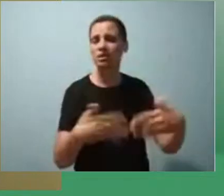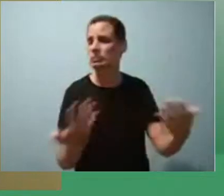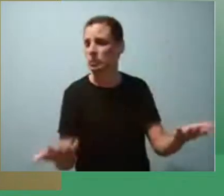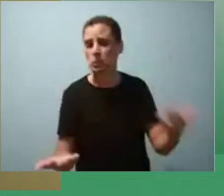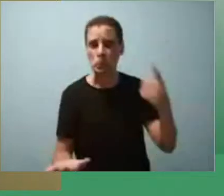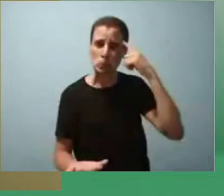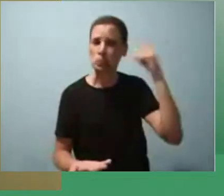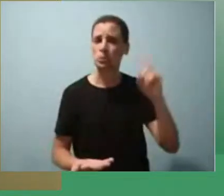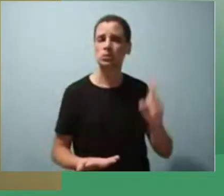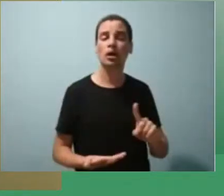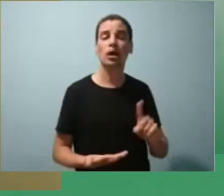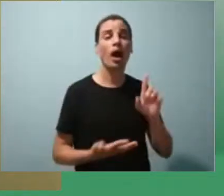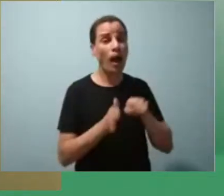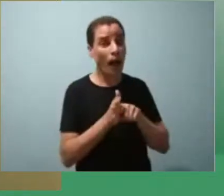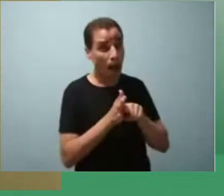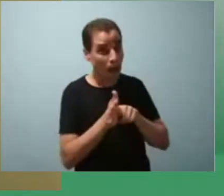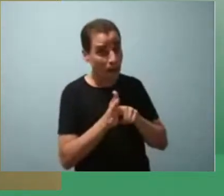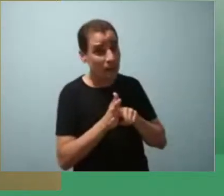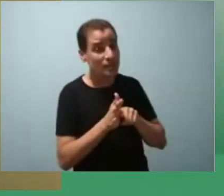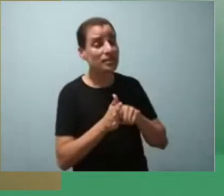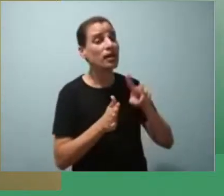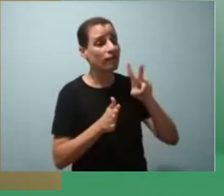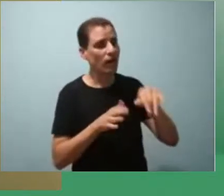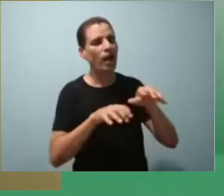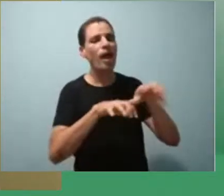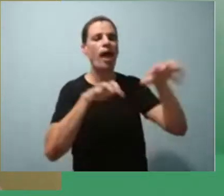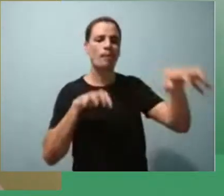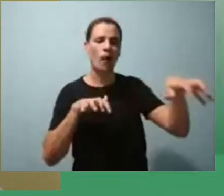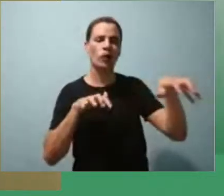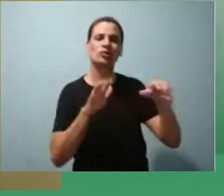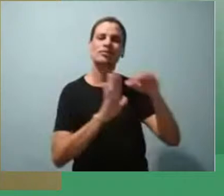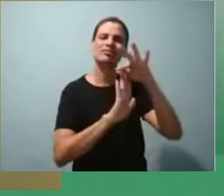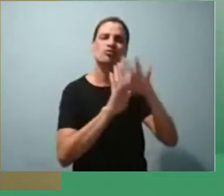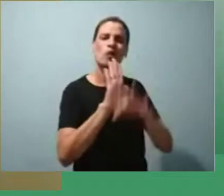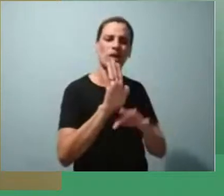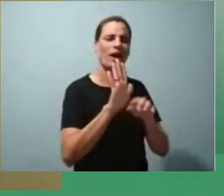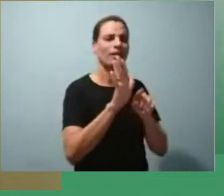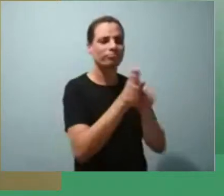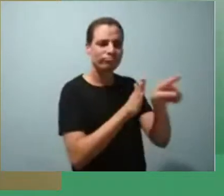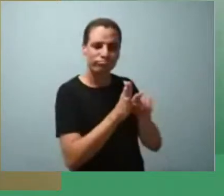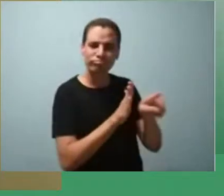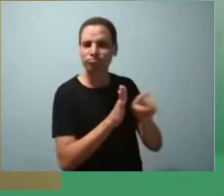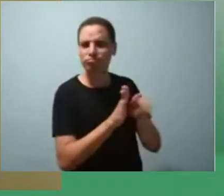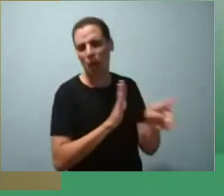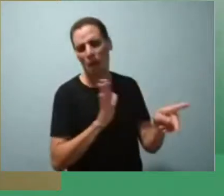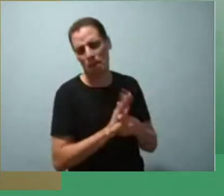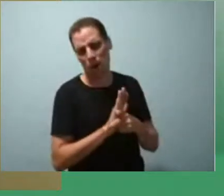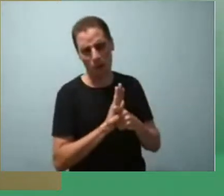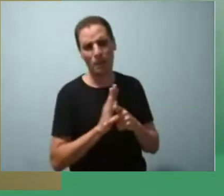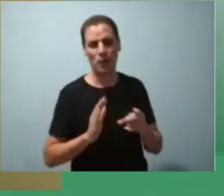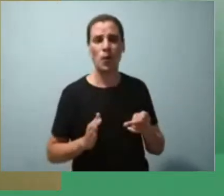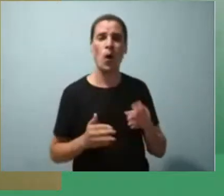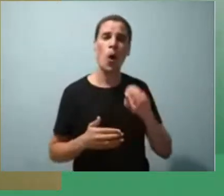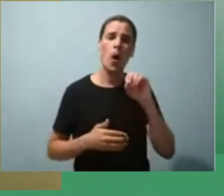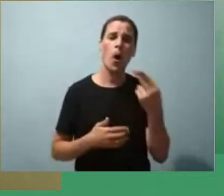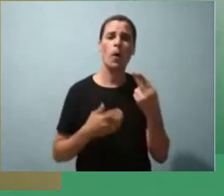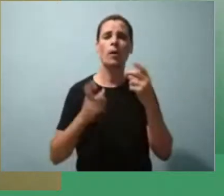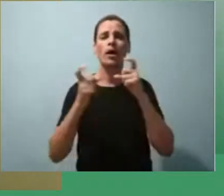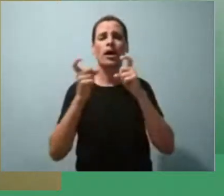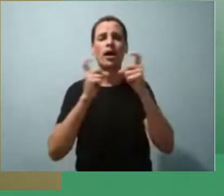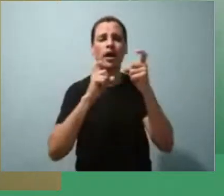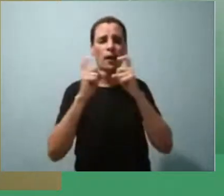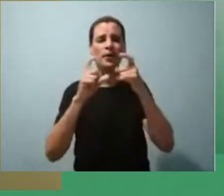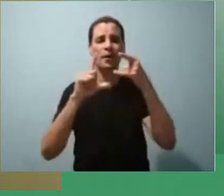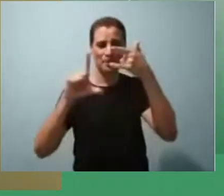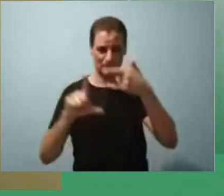pesquisa vai ser via remota, mesmo por algum questionário via formulário Google, ou reunião via Meet.